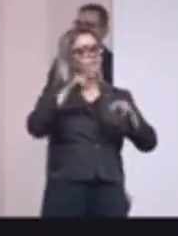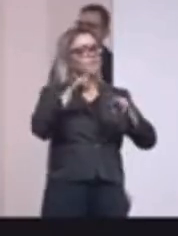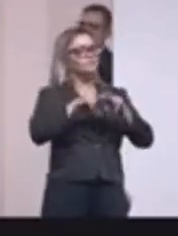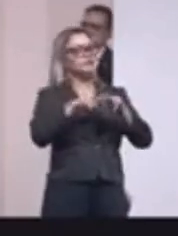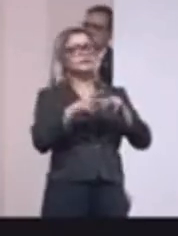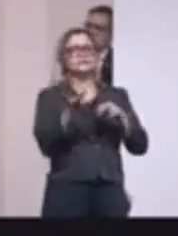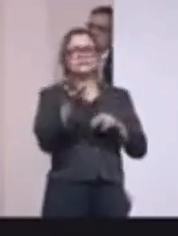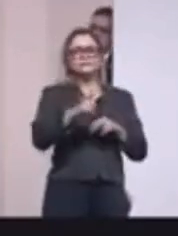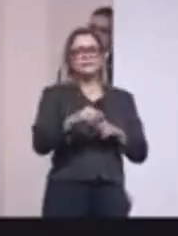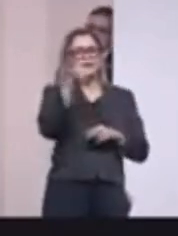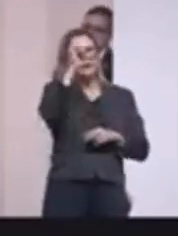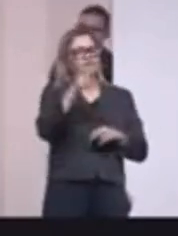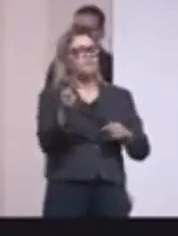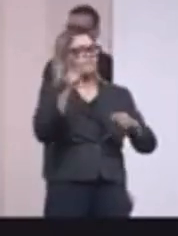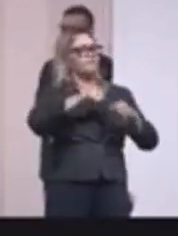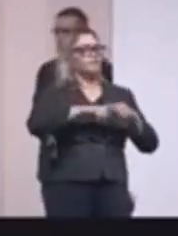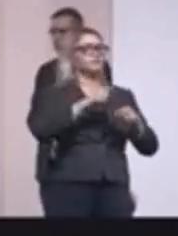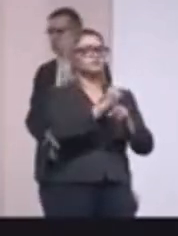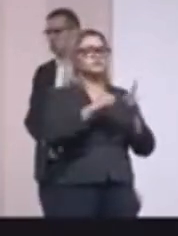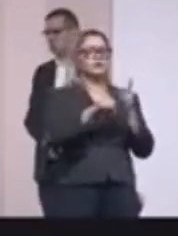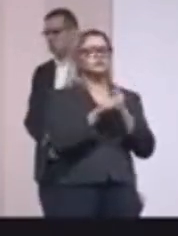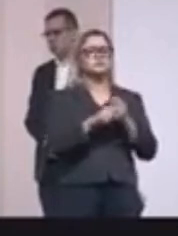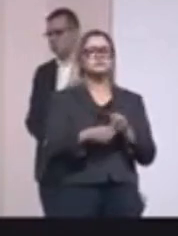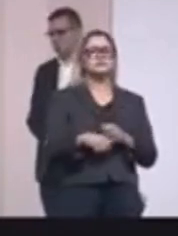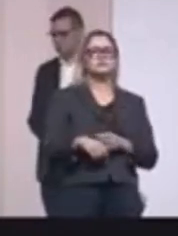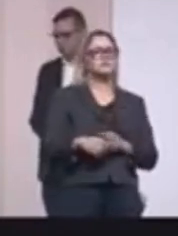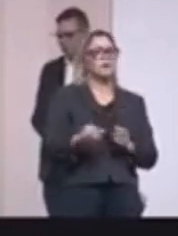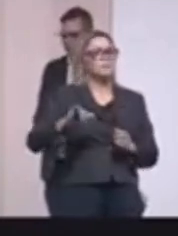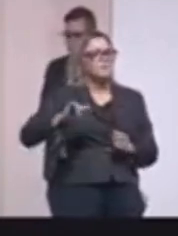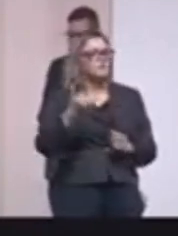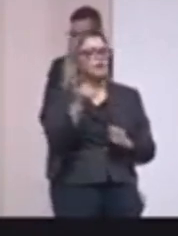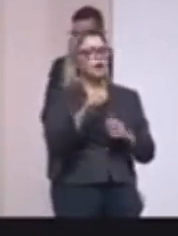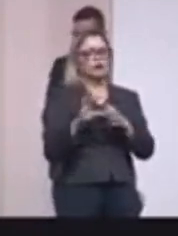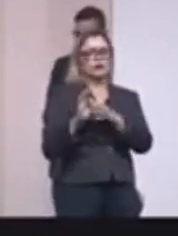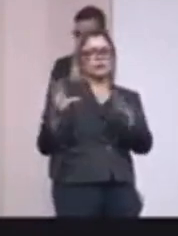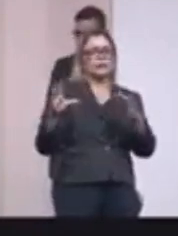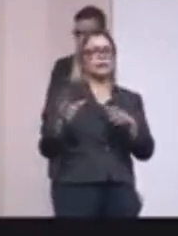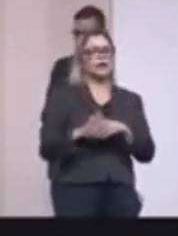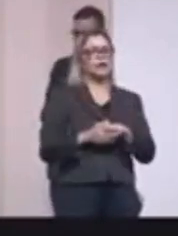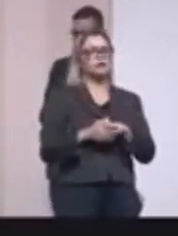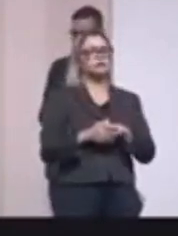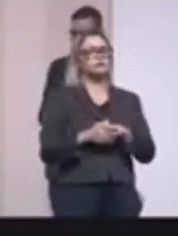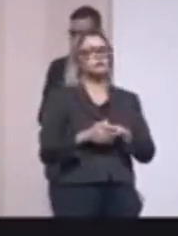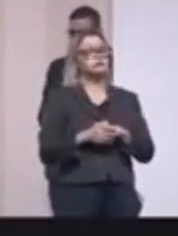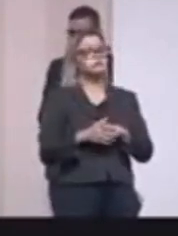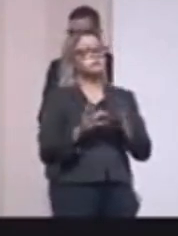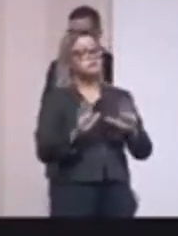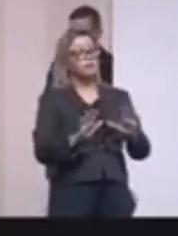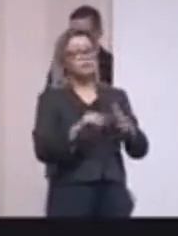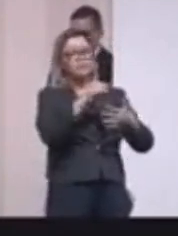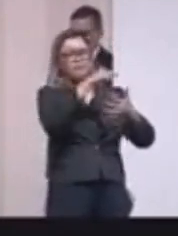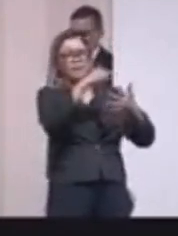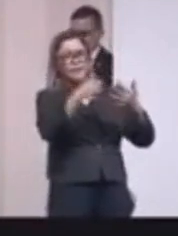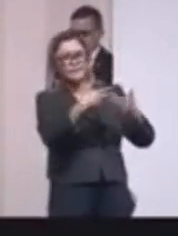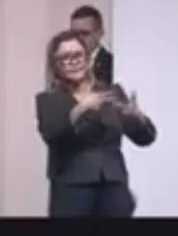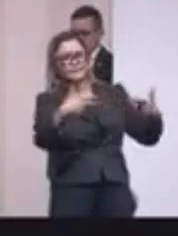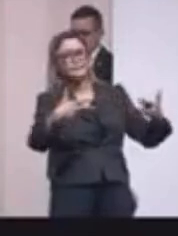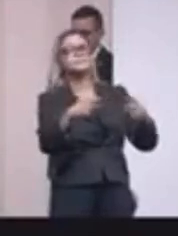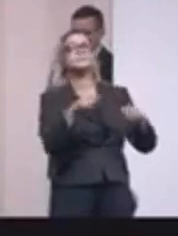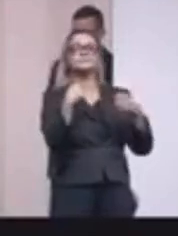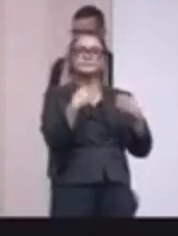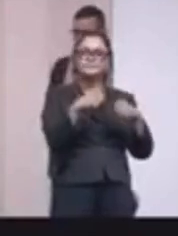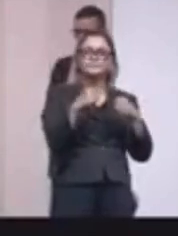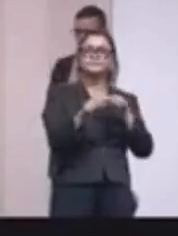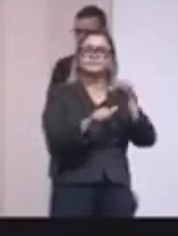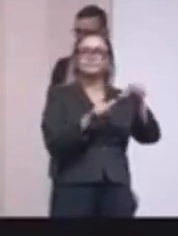que reincidências sejam beneficiadas, por exemplo, com liberdade em audiência de custódia, então tem muita coisa aí